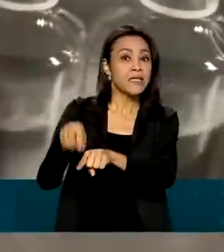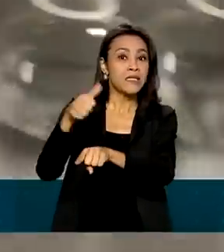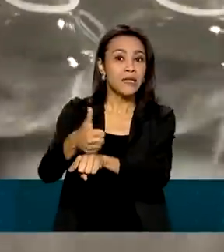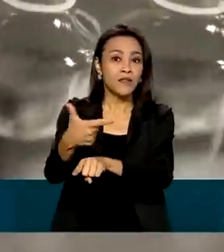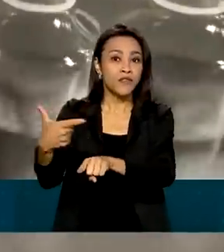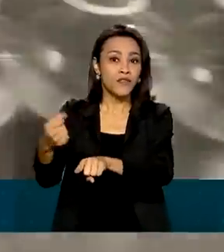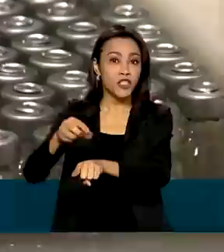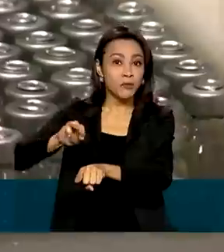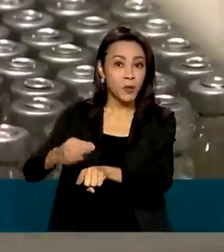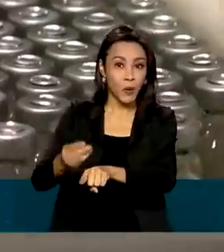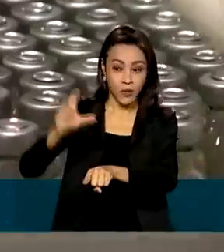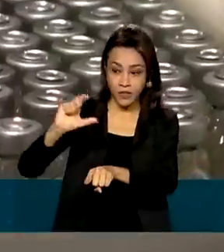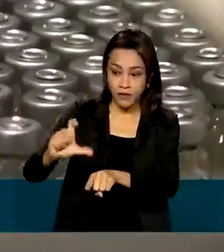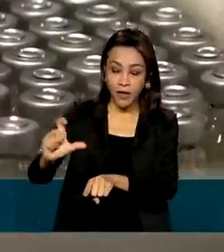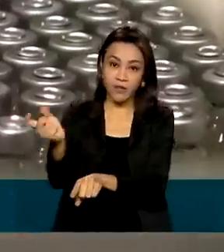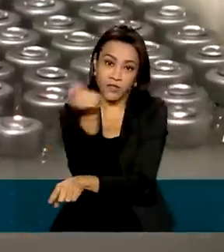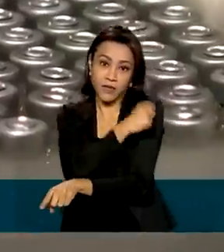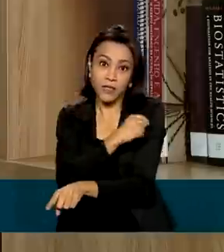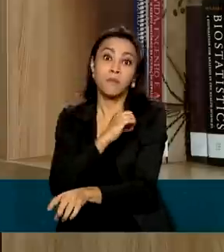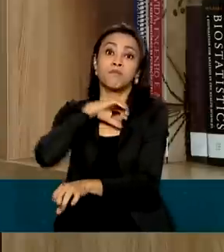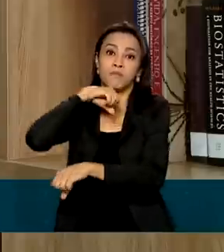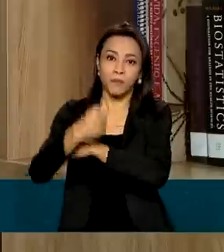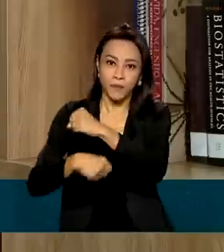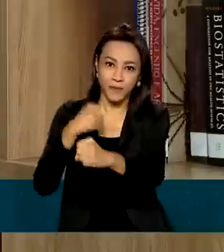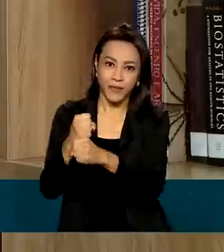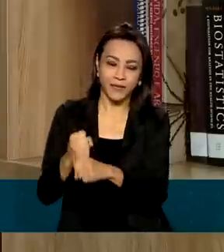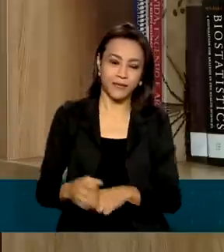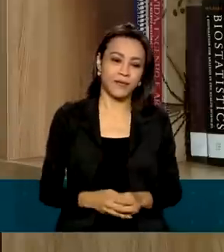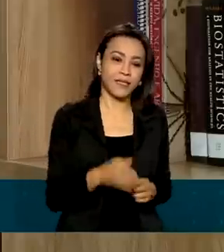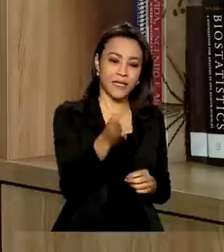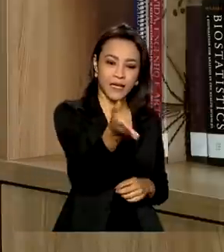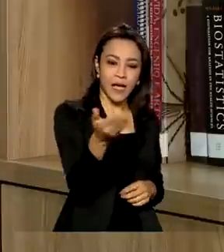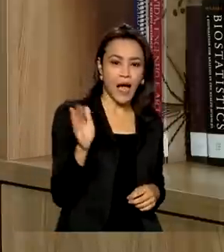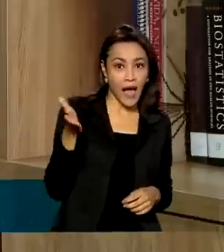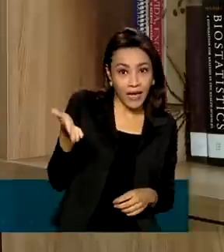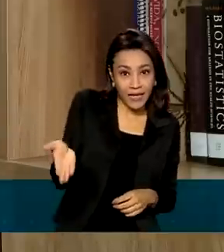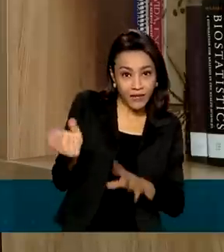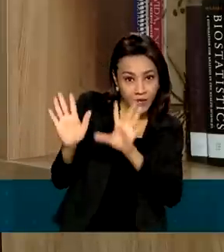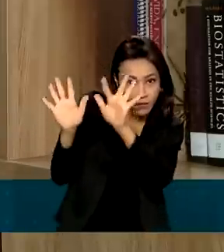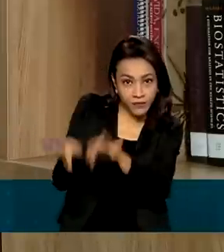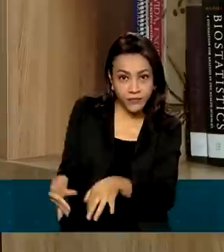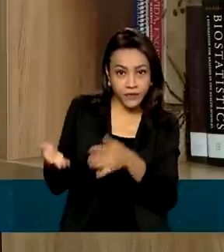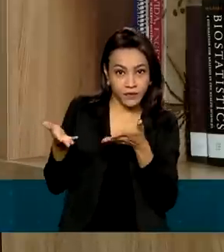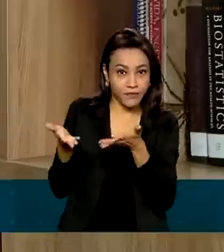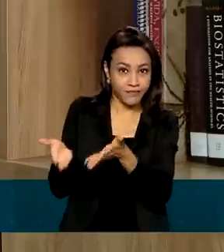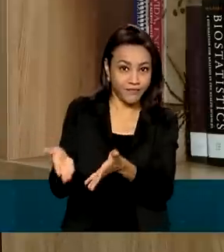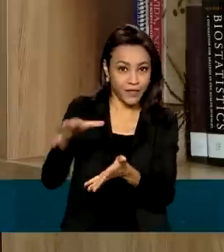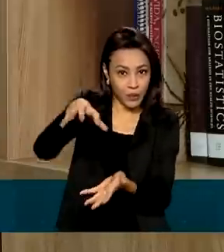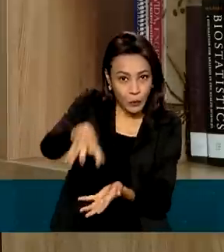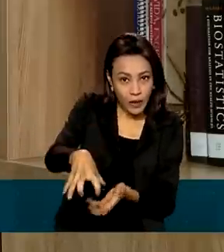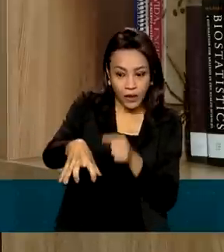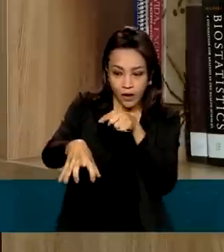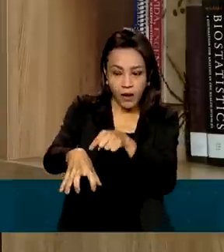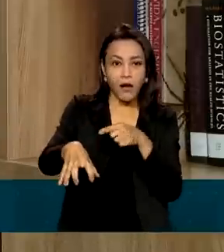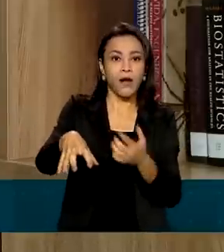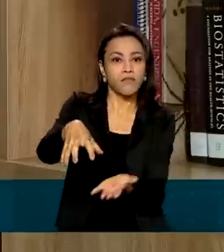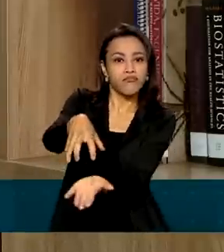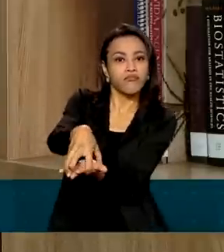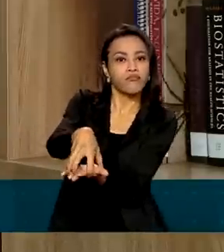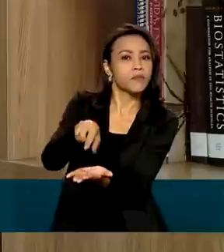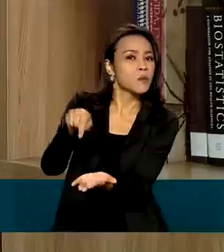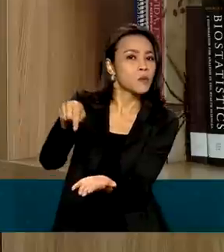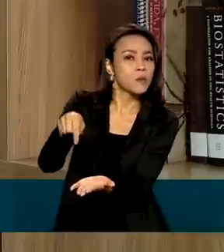milhões de frascos de vacinas por ano. Lá a gente vai fazer o processamento final. O processamento final